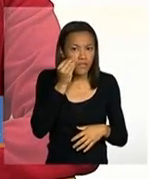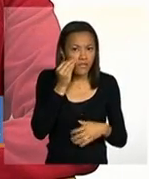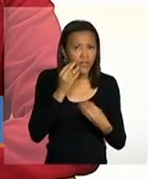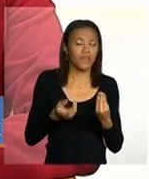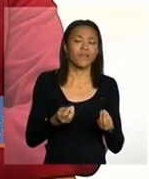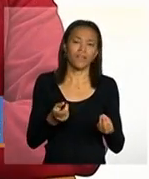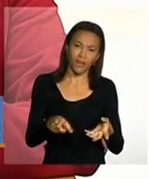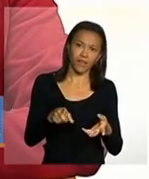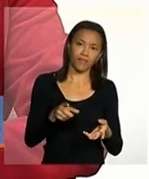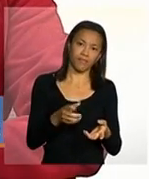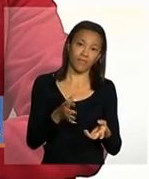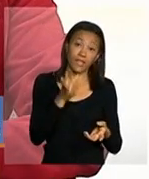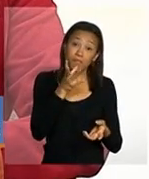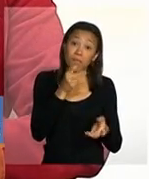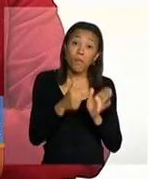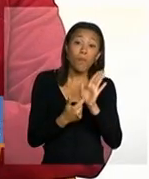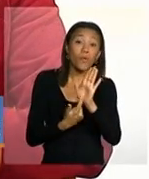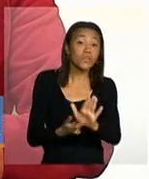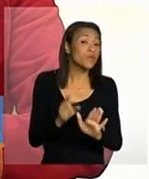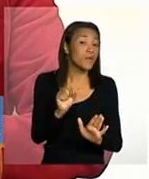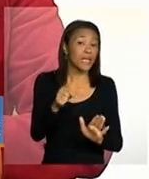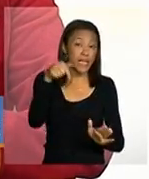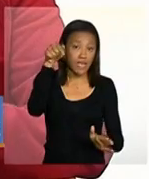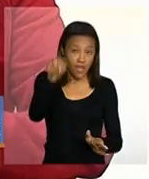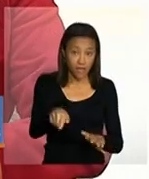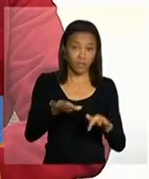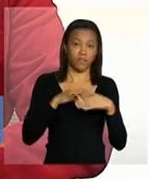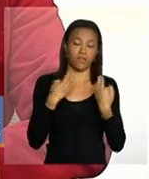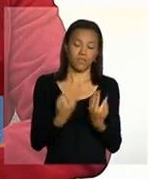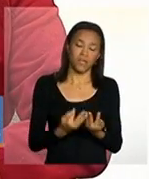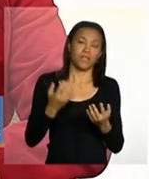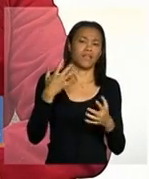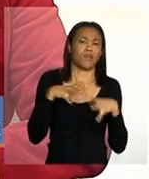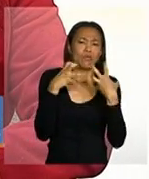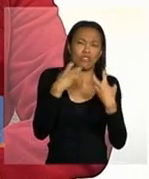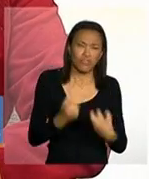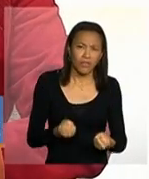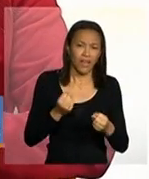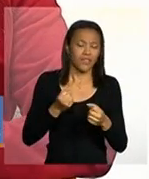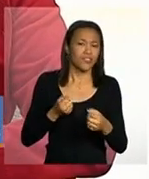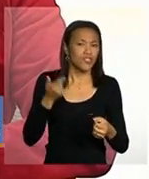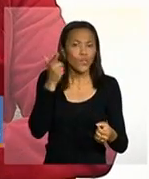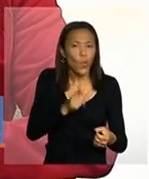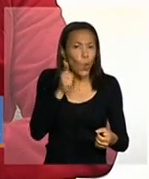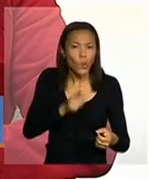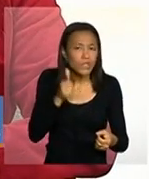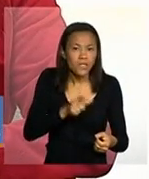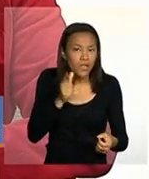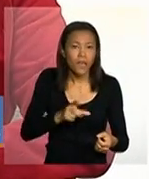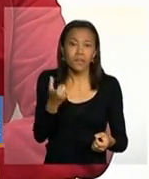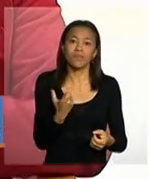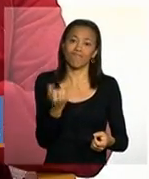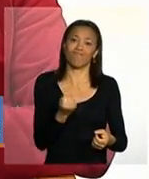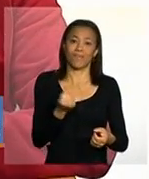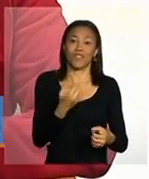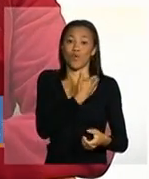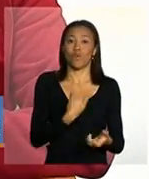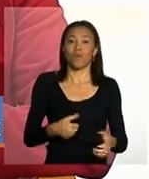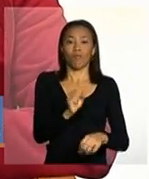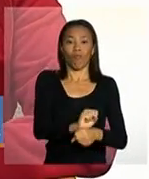vulnerabilidade porque vai demonstrar que essa família está com dificuldade de acessar o serviço e o poder público não está agindo então ela vai